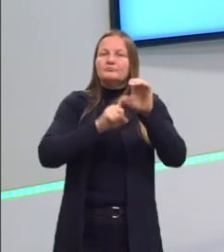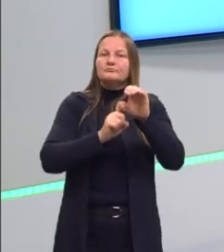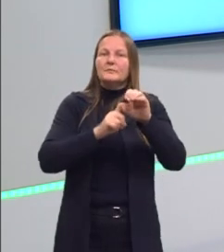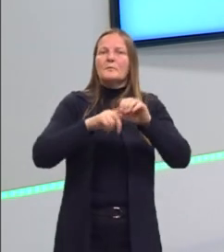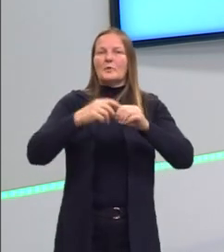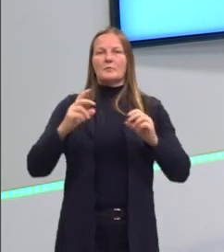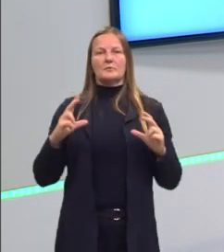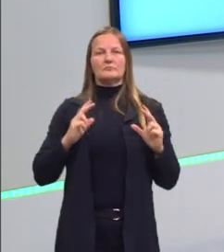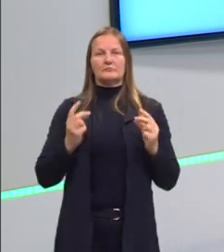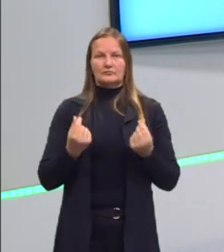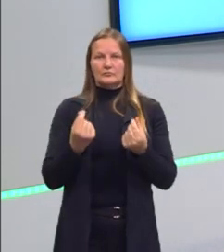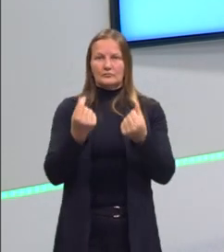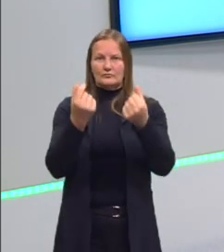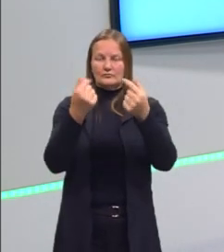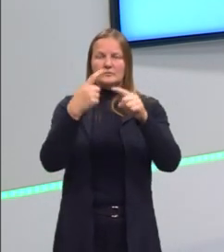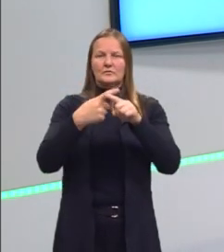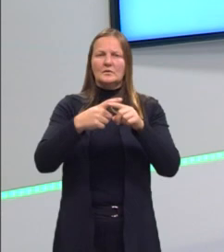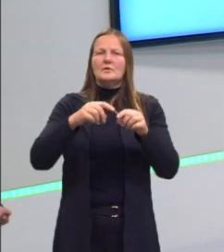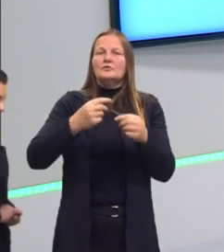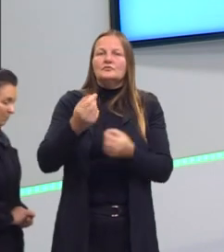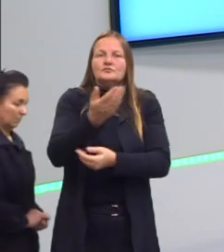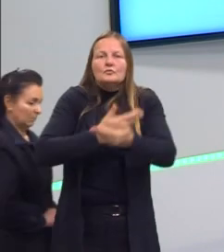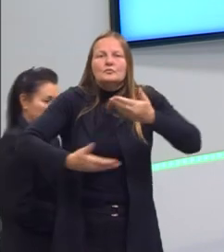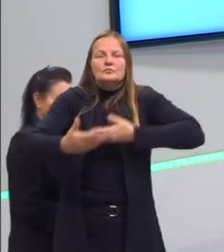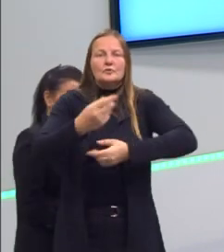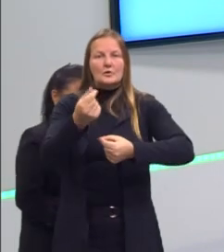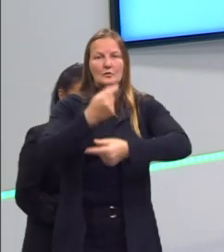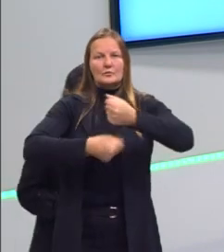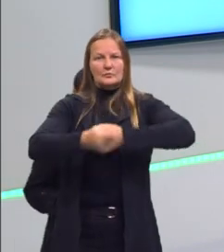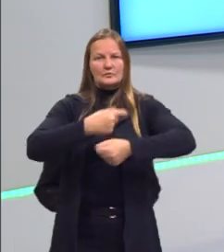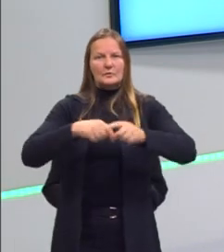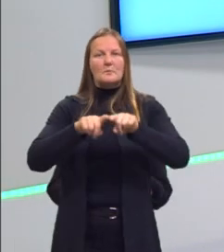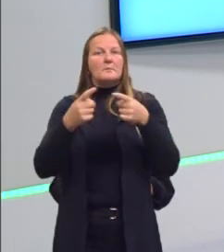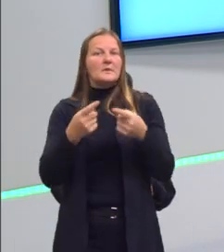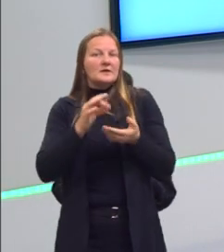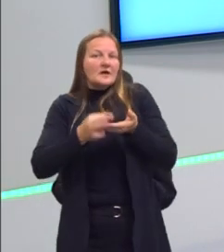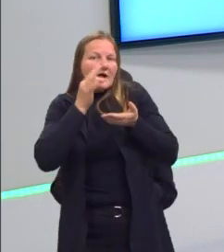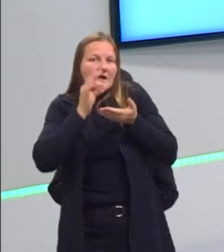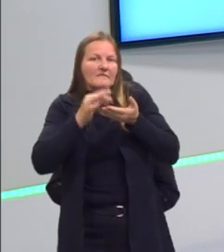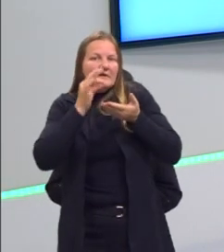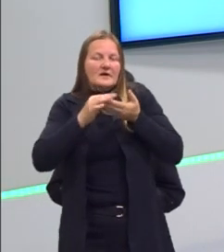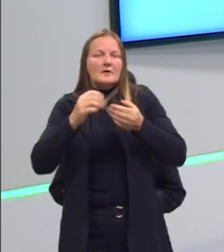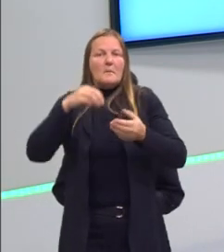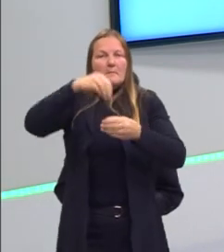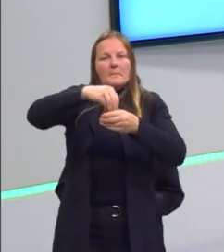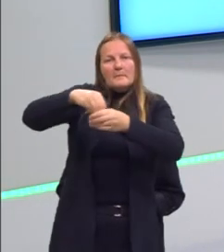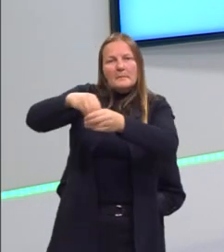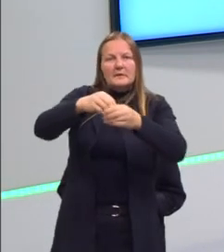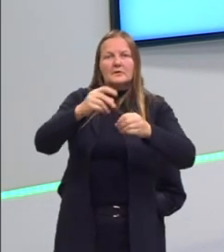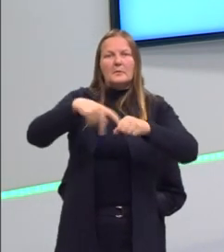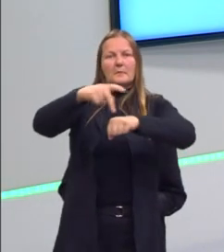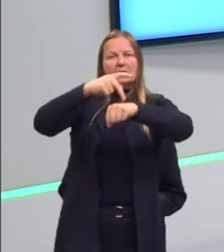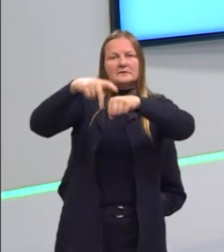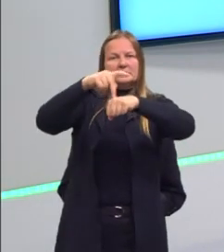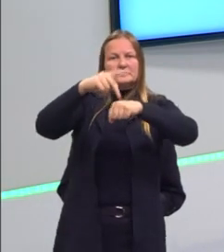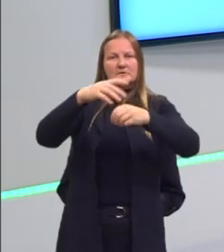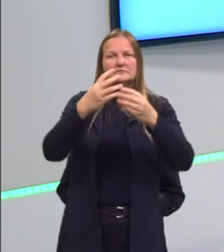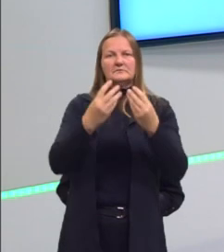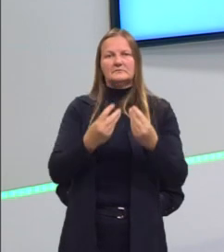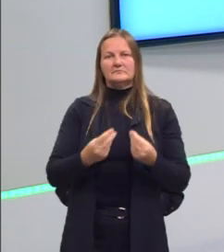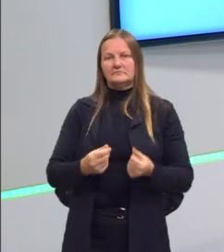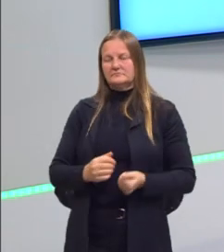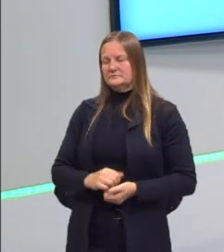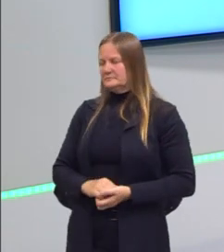riquezas, para gerar sua economia. Só que o café começou a ser plantado em outros países, começou a ter